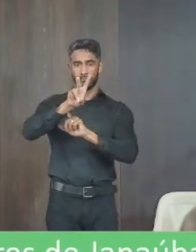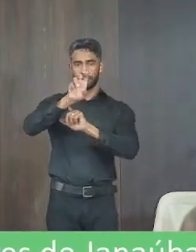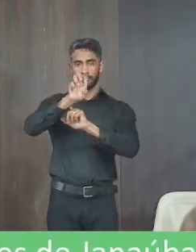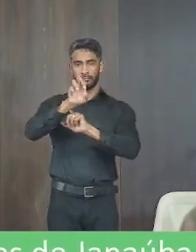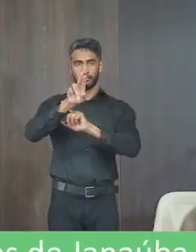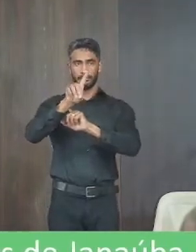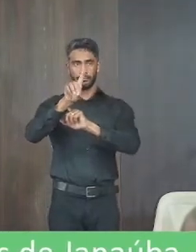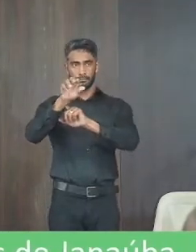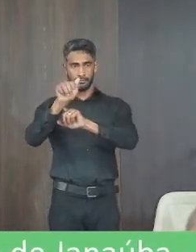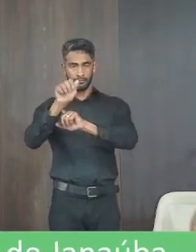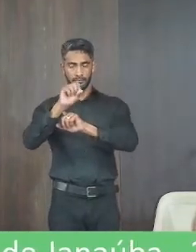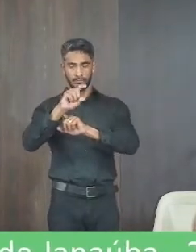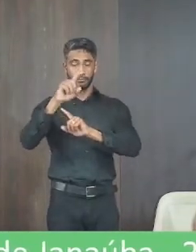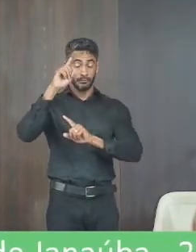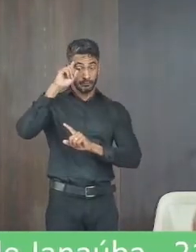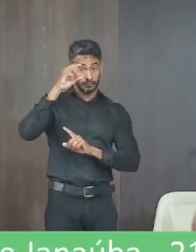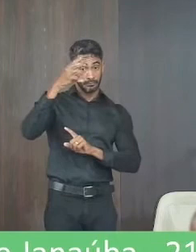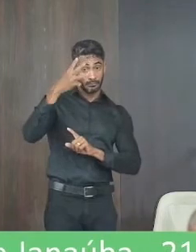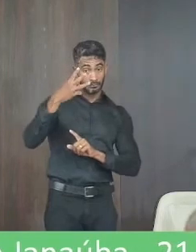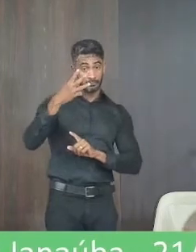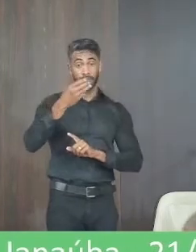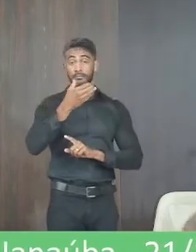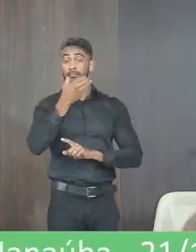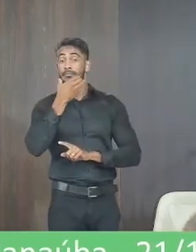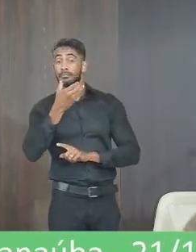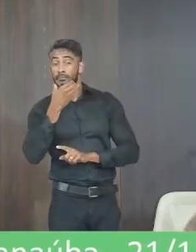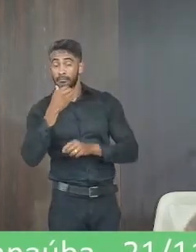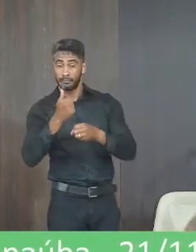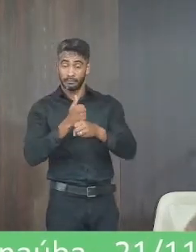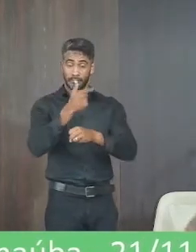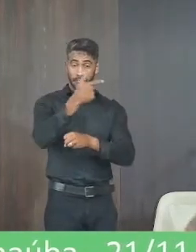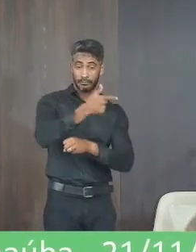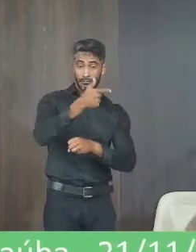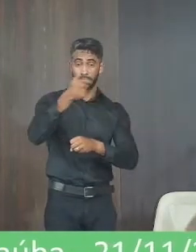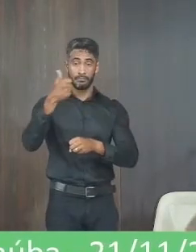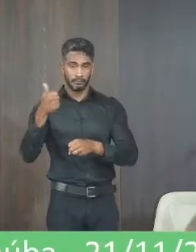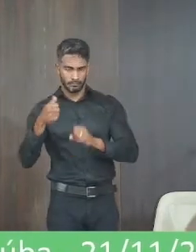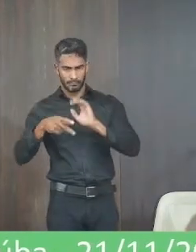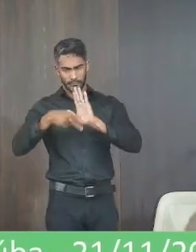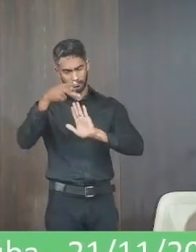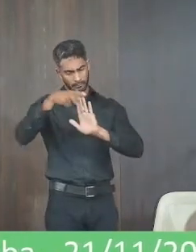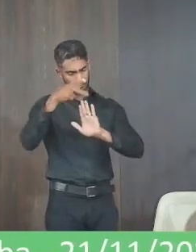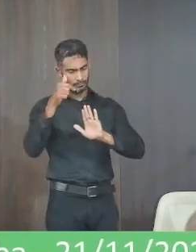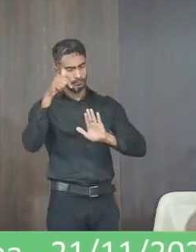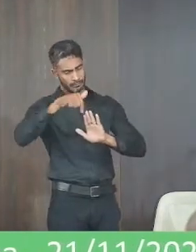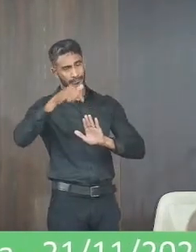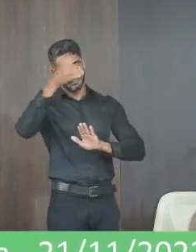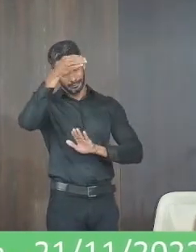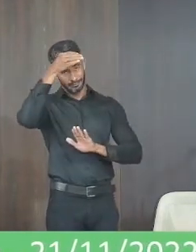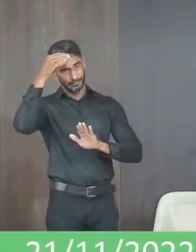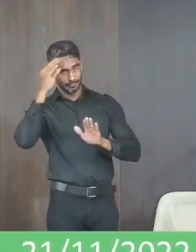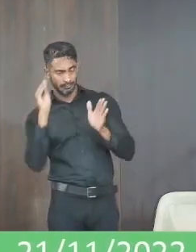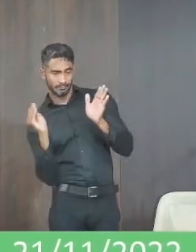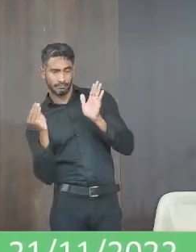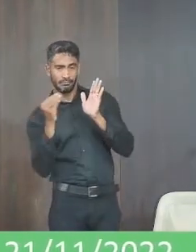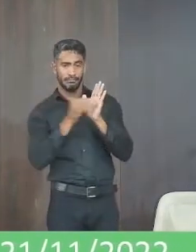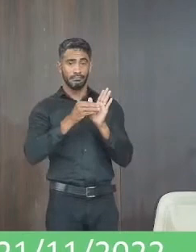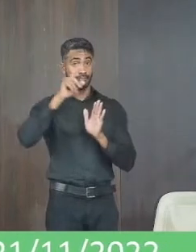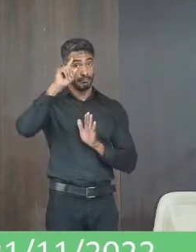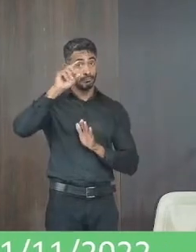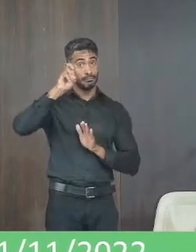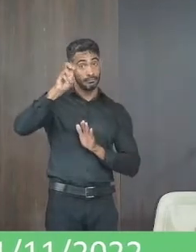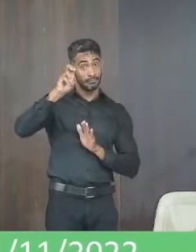3 do 12 2021 né esse projeto passou por esta casa foi publicado no dia 5